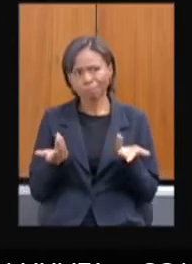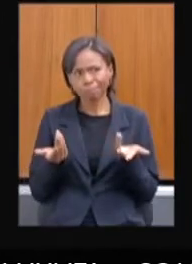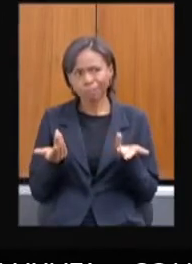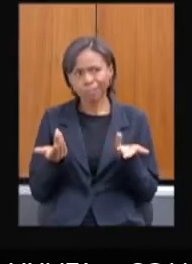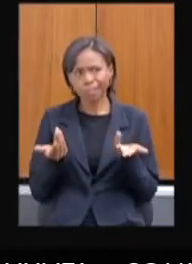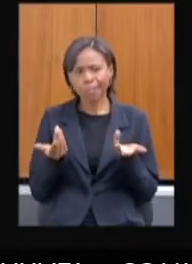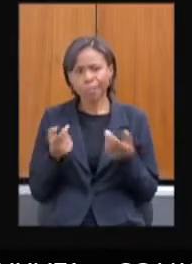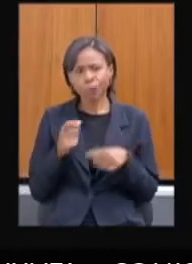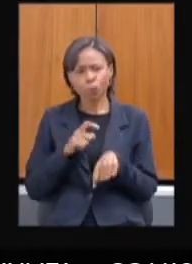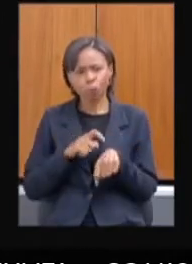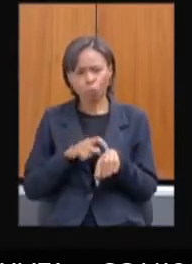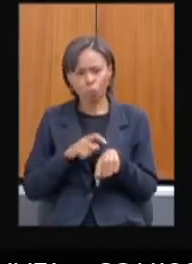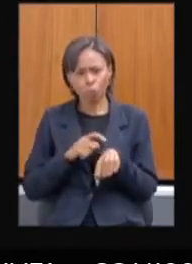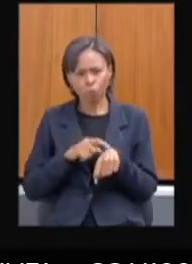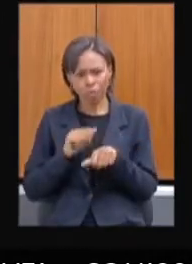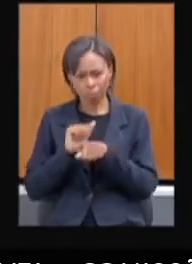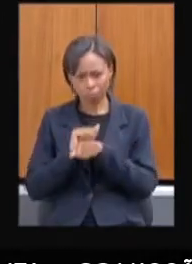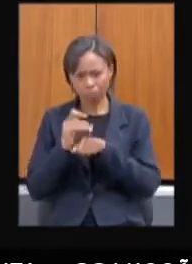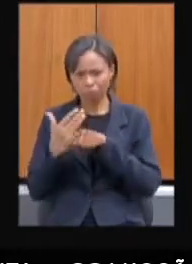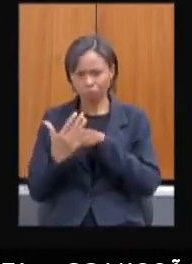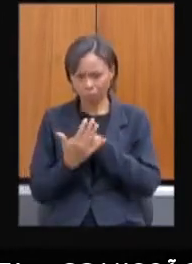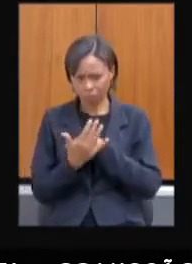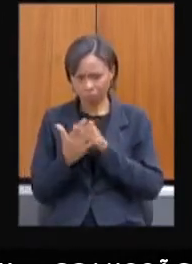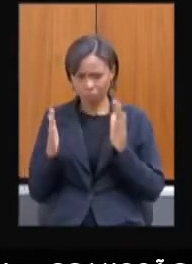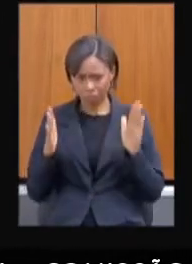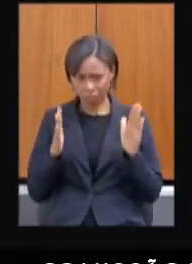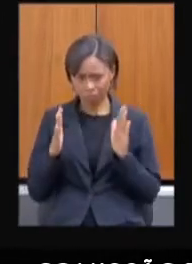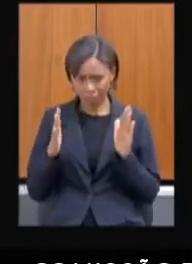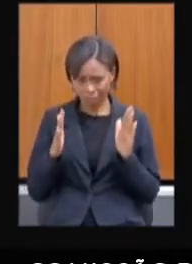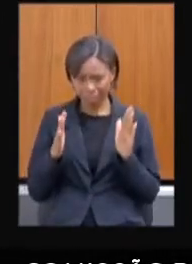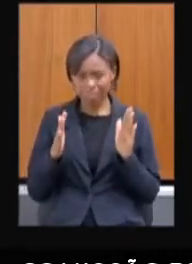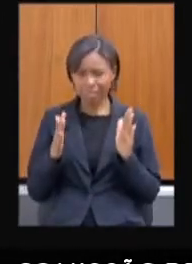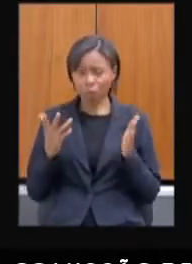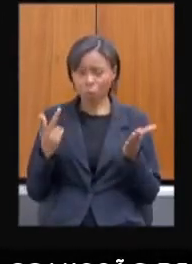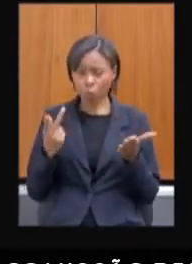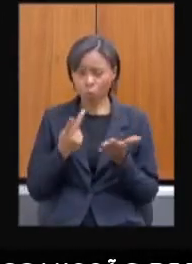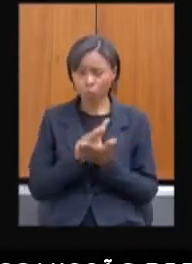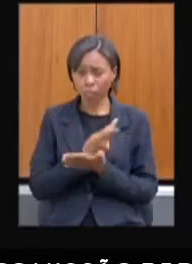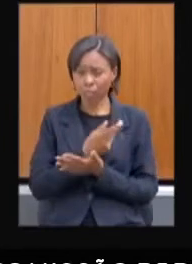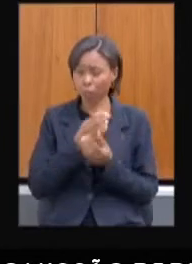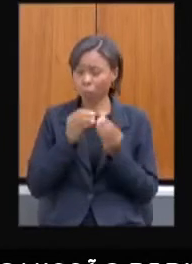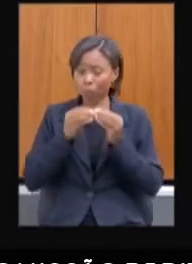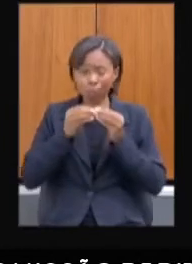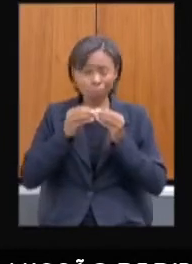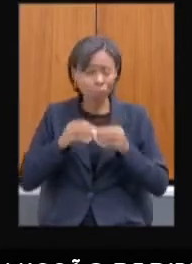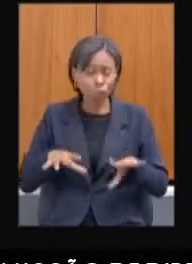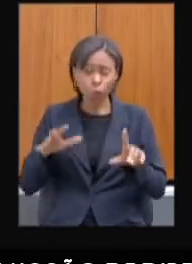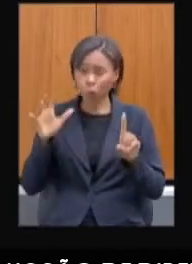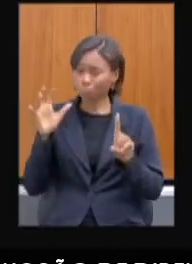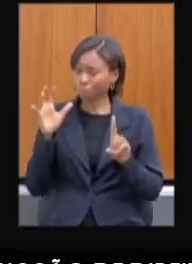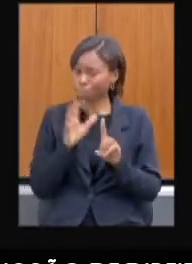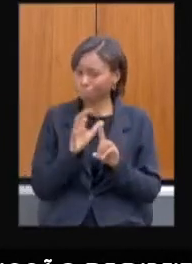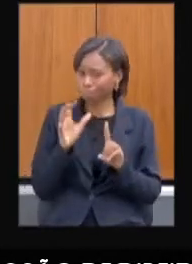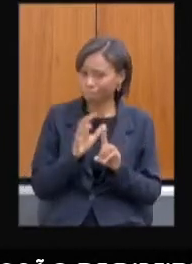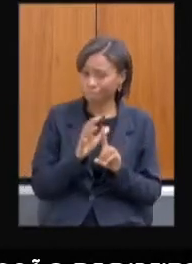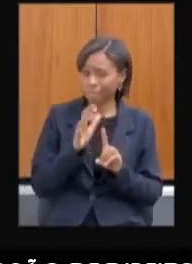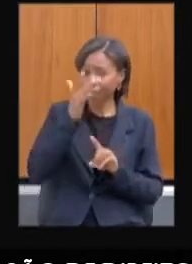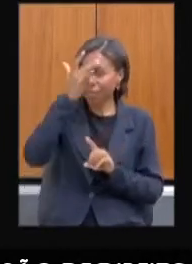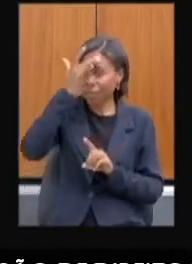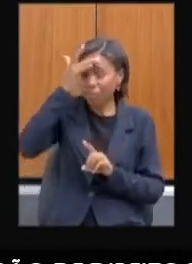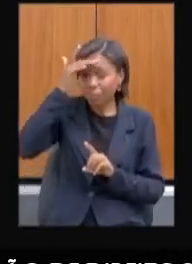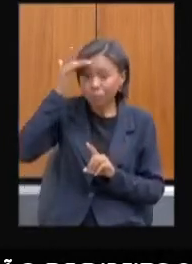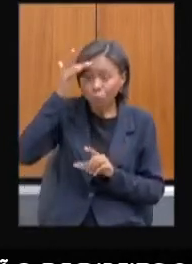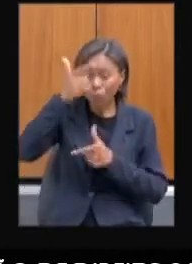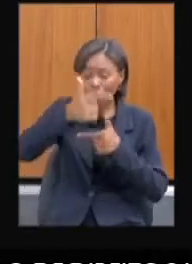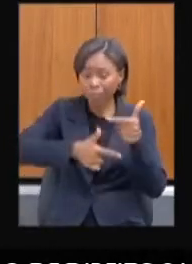-19, nós tivemos um impacto muito forte na vida dos trabalhadores. E principalmente os trabalhadores do setor